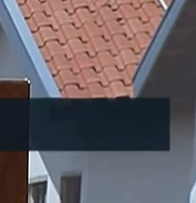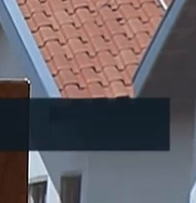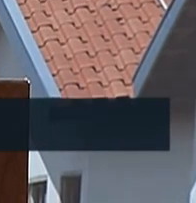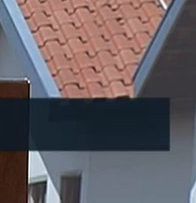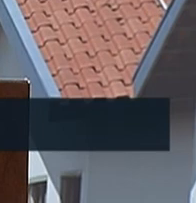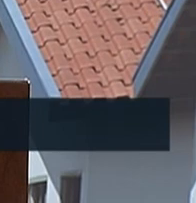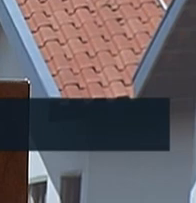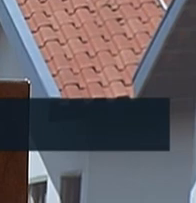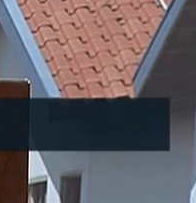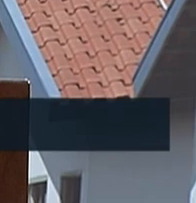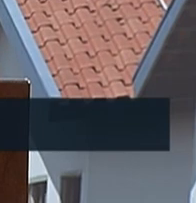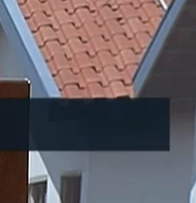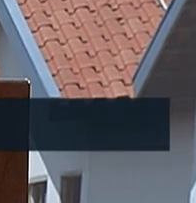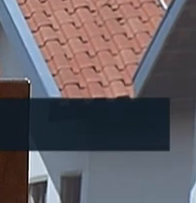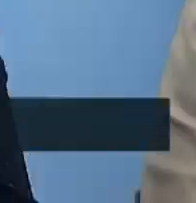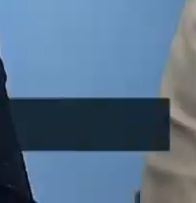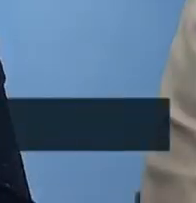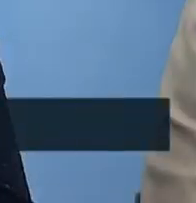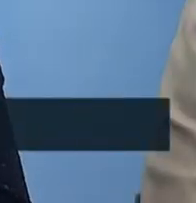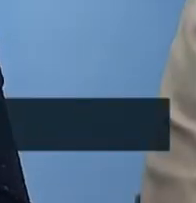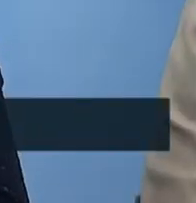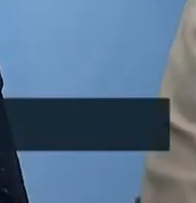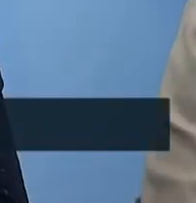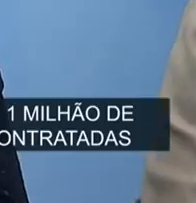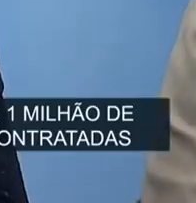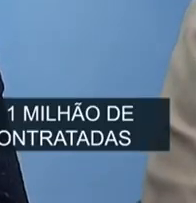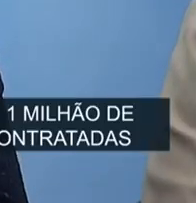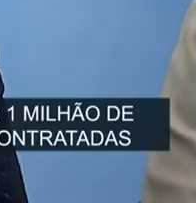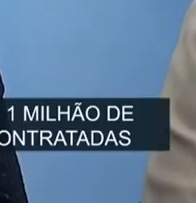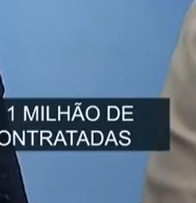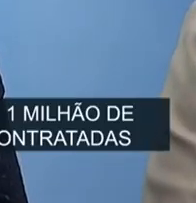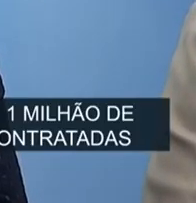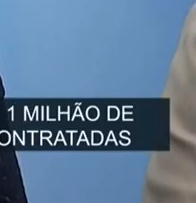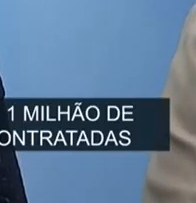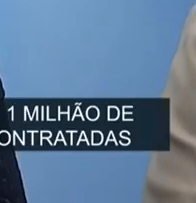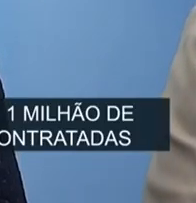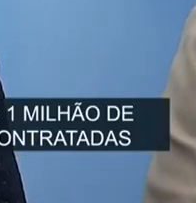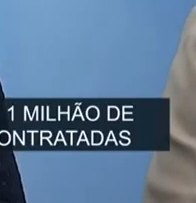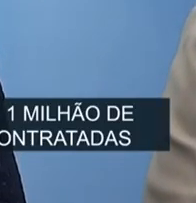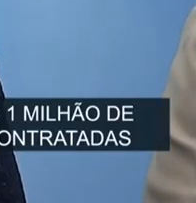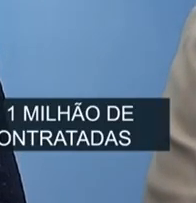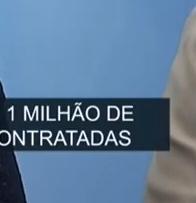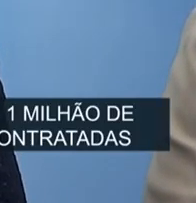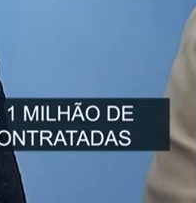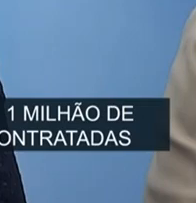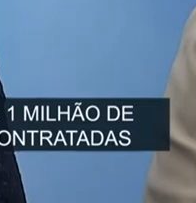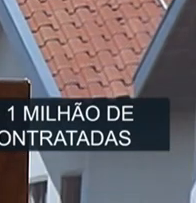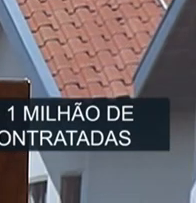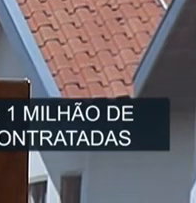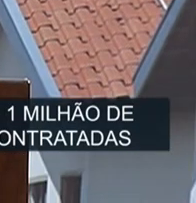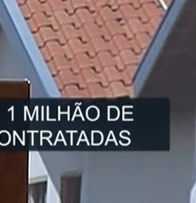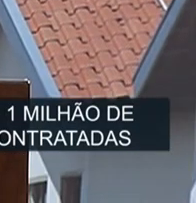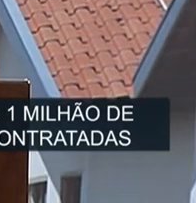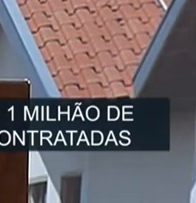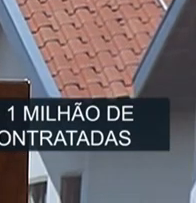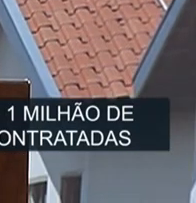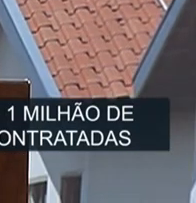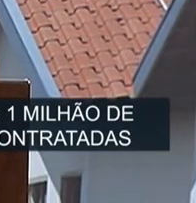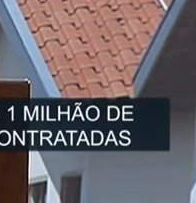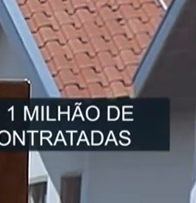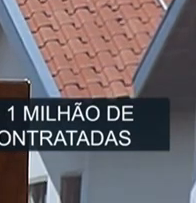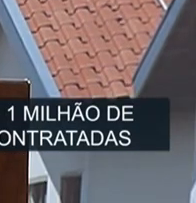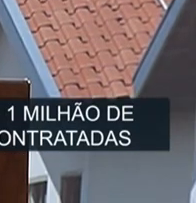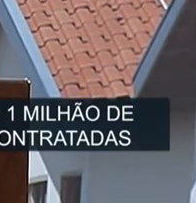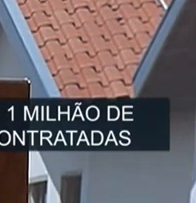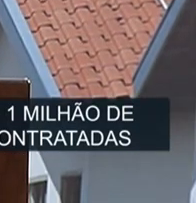isso com o projeto Minha Casa Minha Vida, me dá a oportunidade de trazer minhas filhas para cá, que eu tenho três filhas, e juntar minha